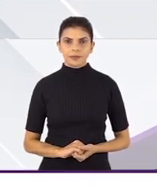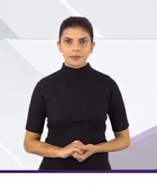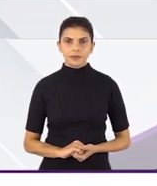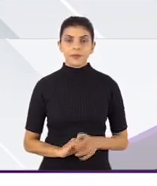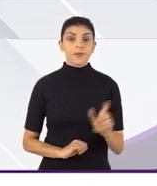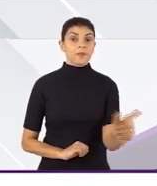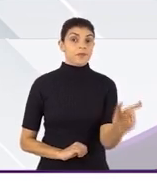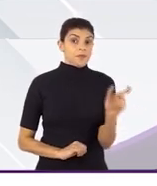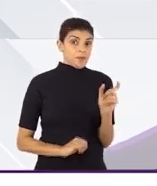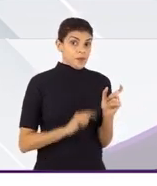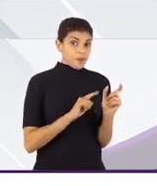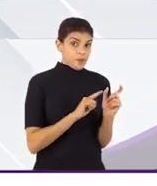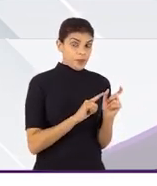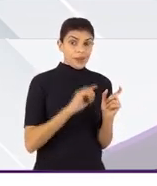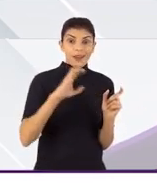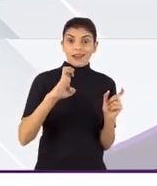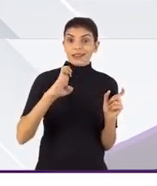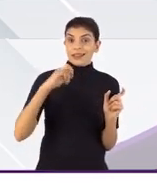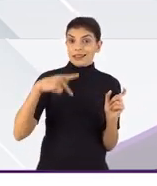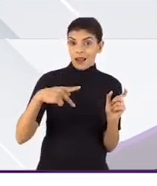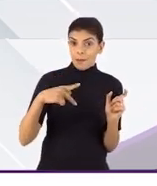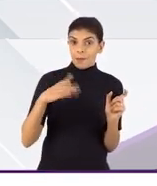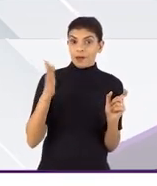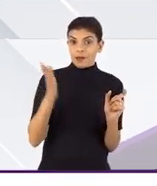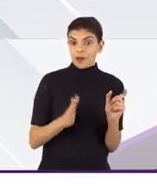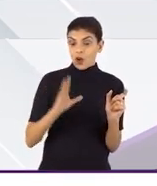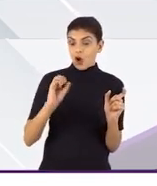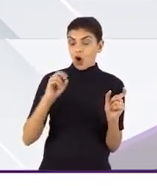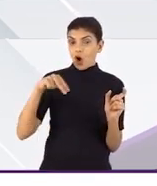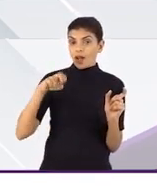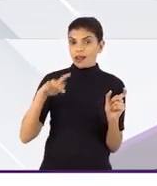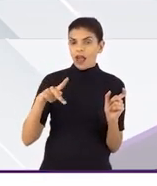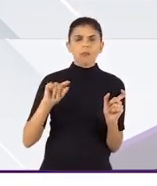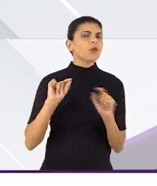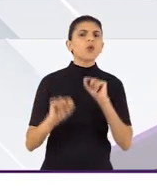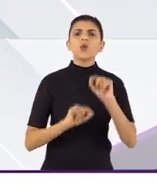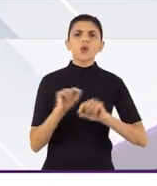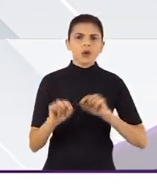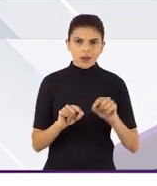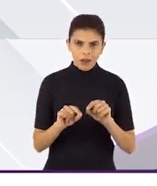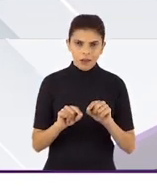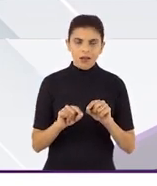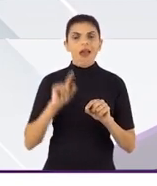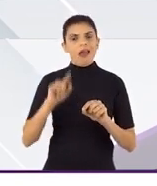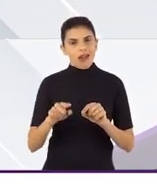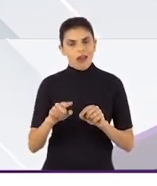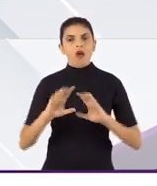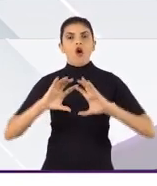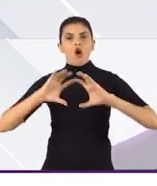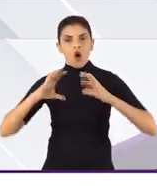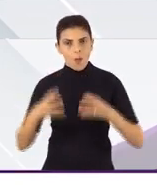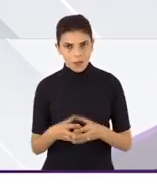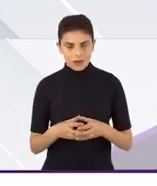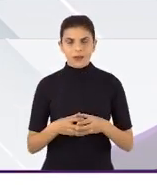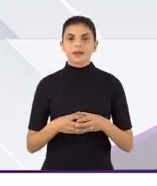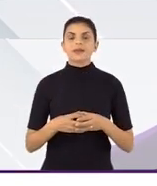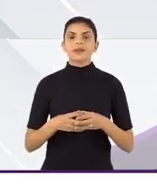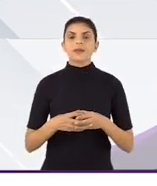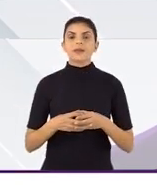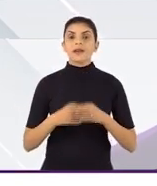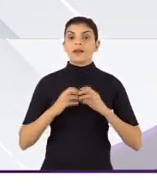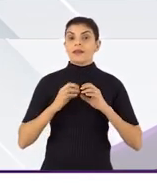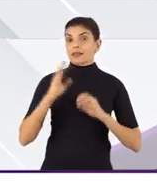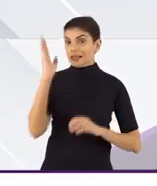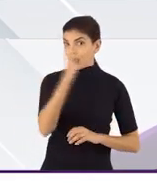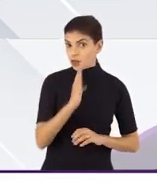O que é o sistema CEP-CONEP? É a integração, então, da Comissão Nacional